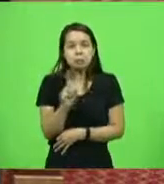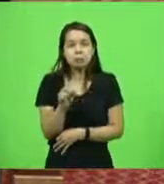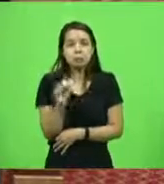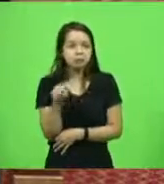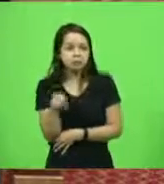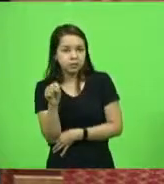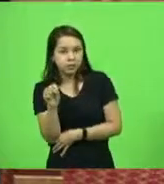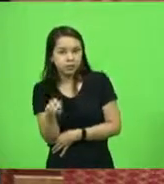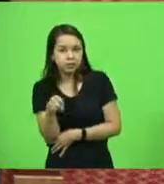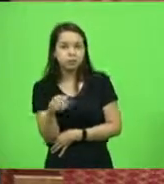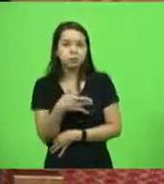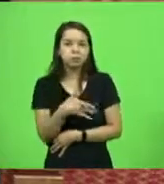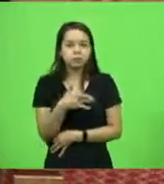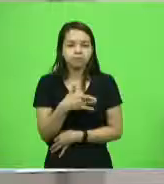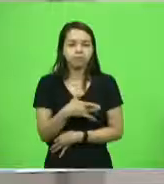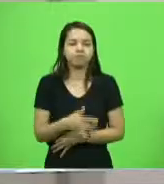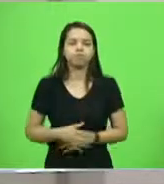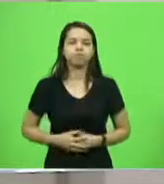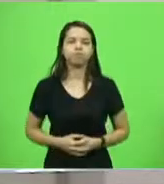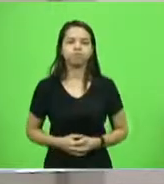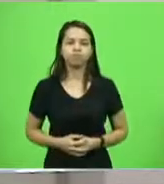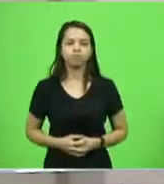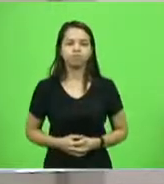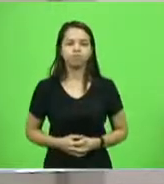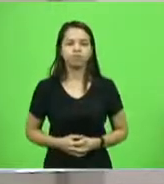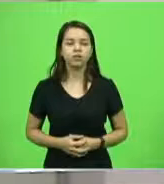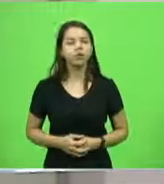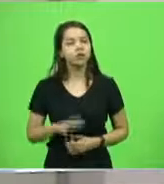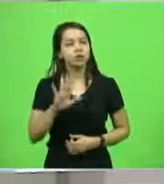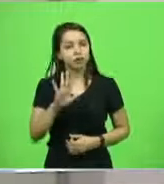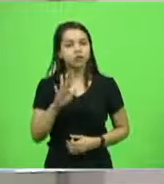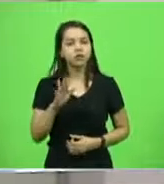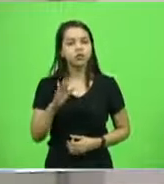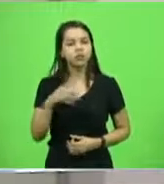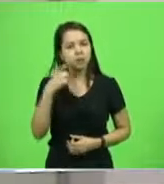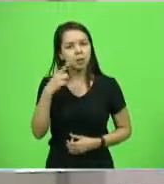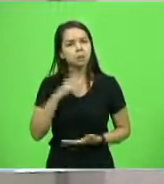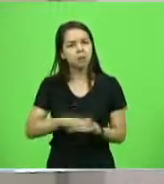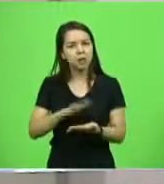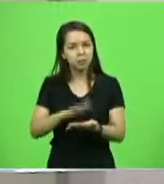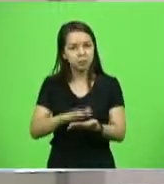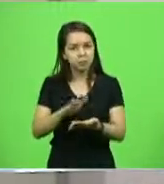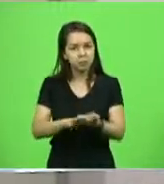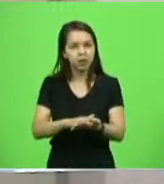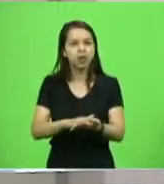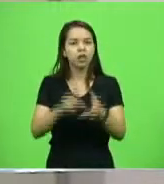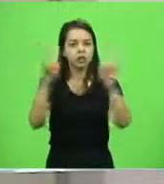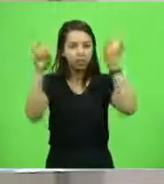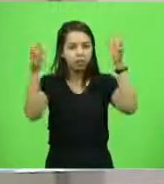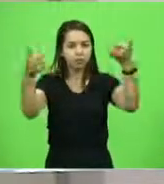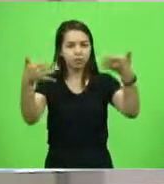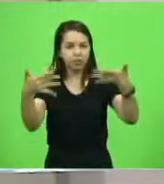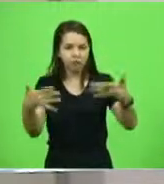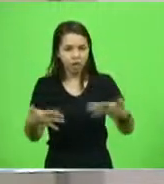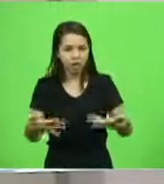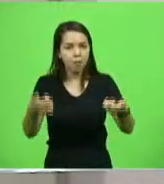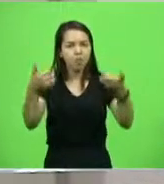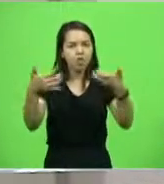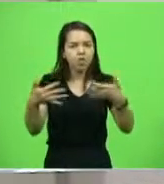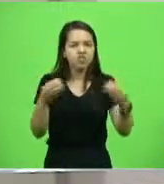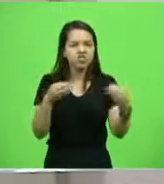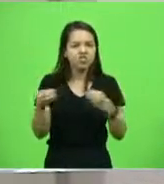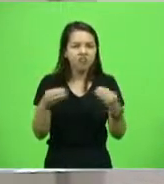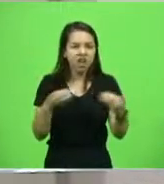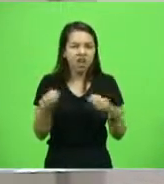Sim, deputado. Deputado, parabéns por trazer esse tema e mostrar a fragilidade da nossa legislação criminal no Brasil